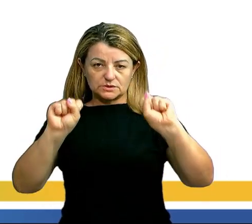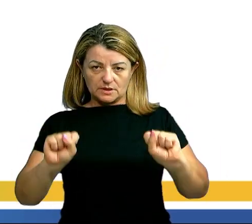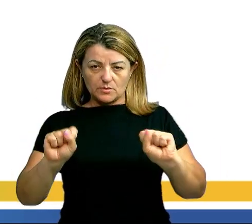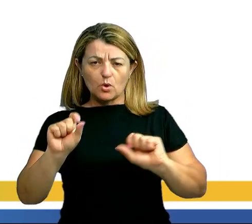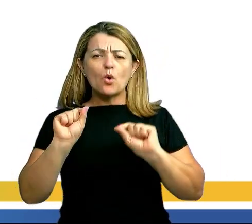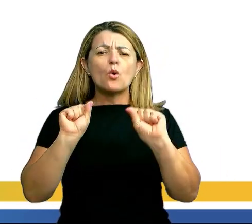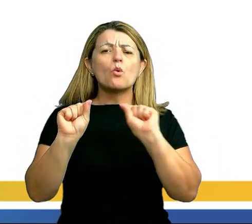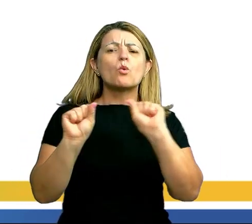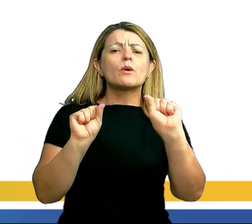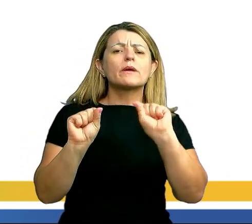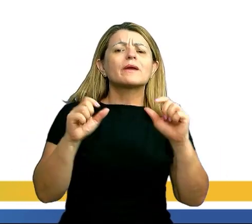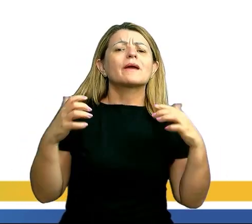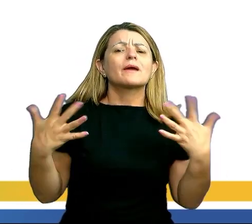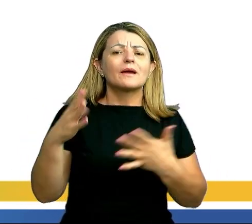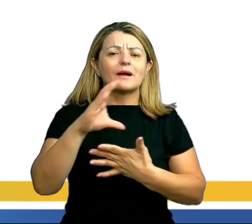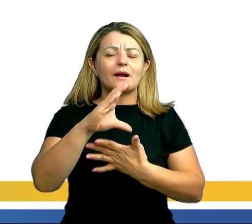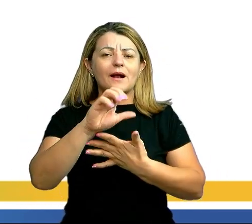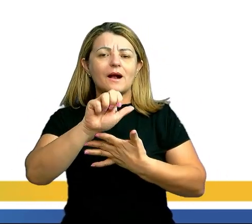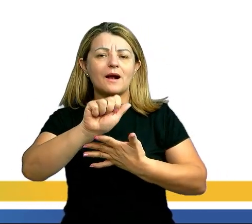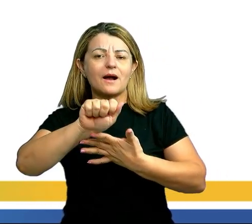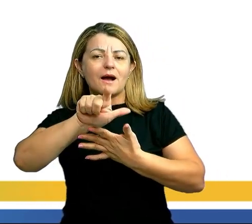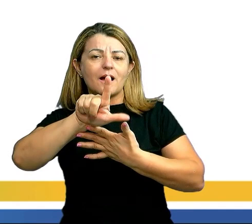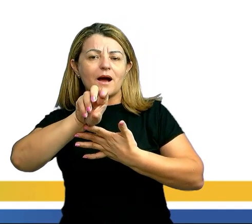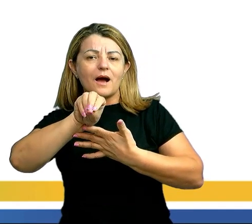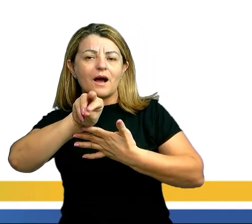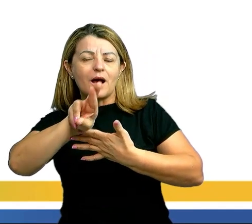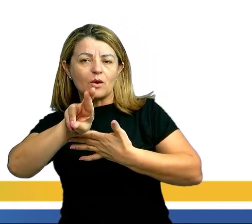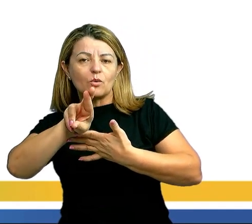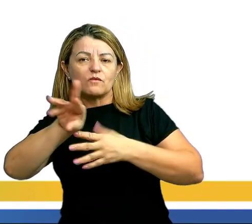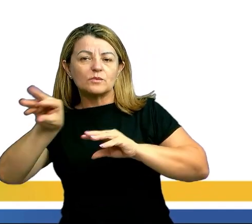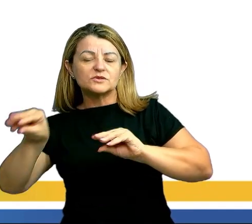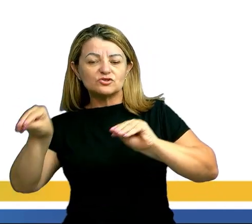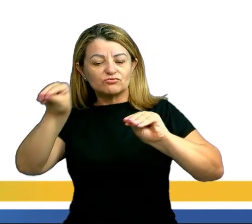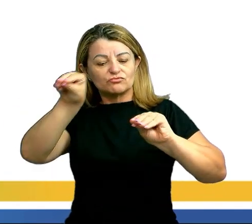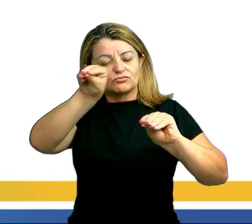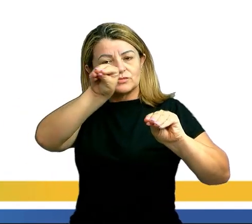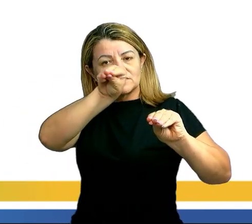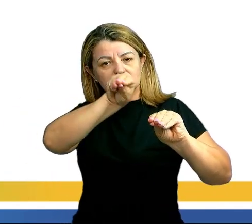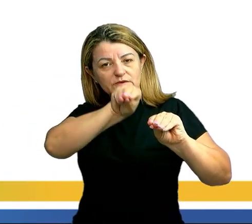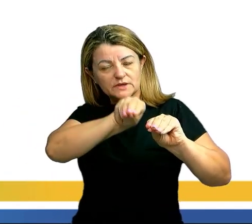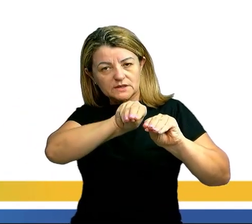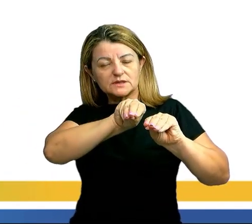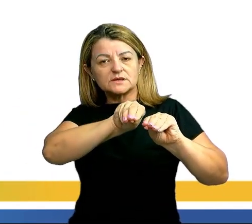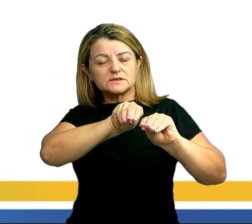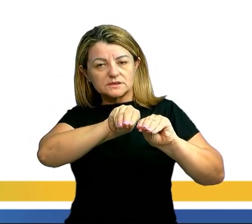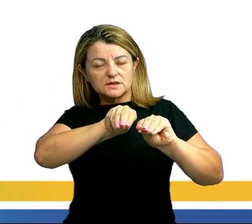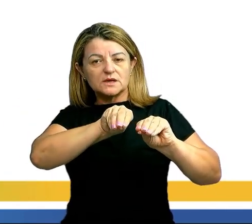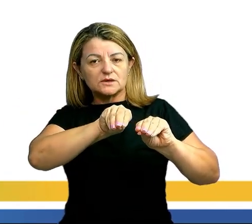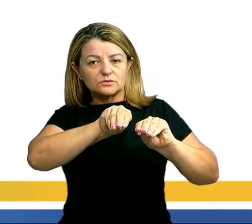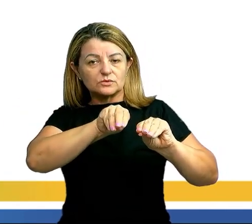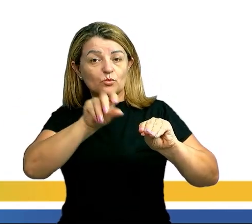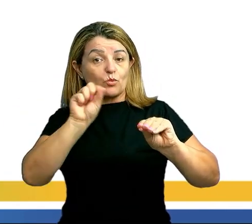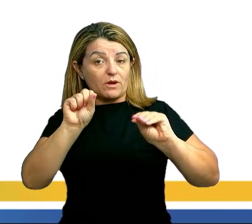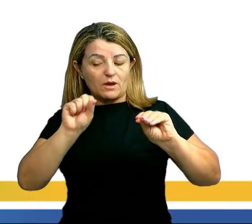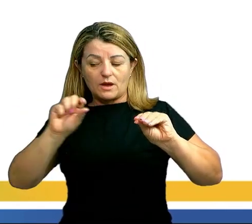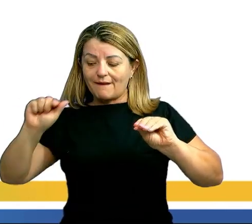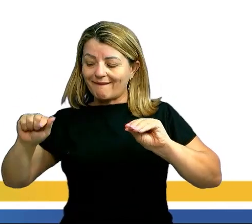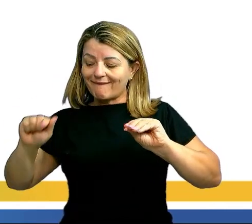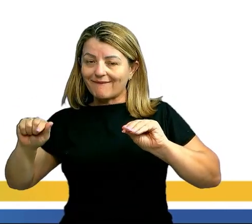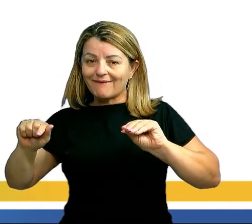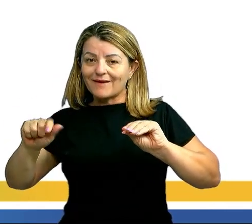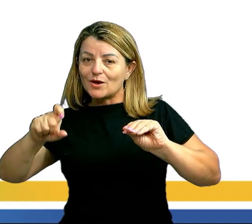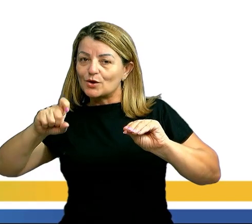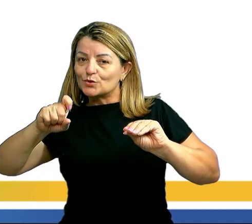Quando falamos de calor, falamos da transferência de energia térmica. Ah, de onde para onde? Do quente para o frio. Do